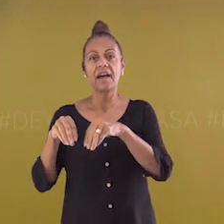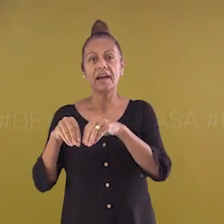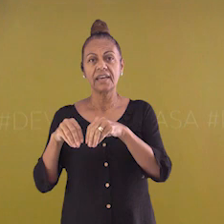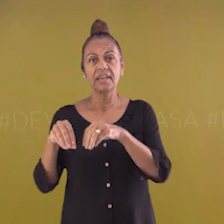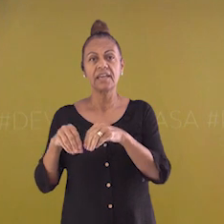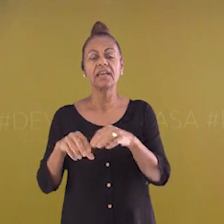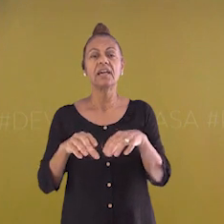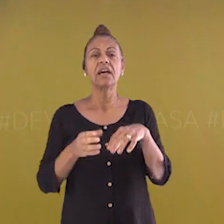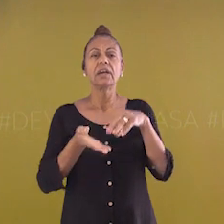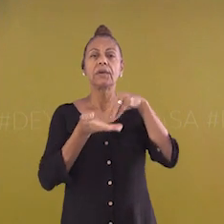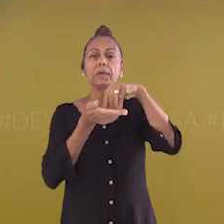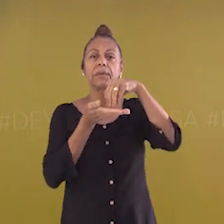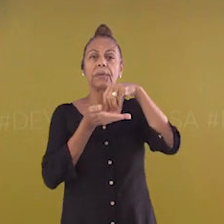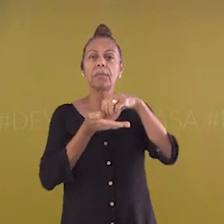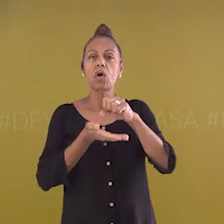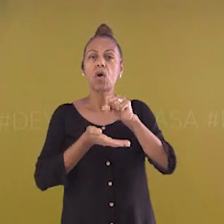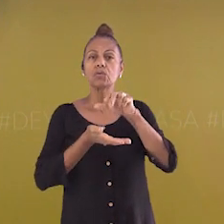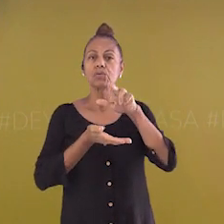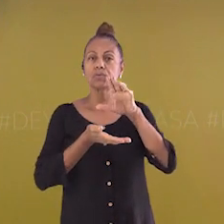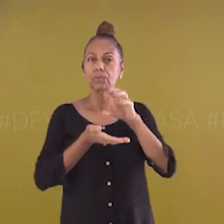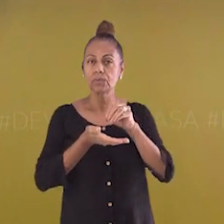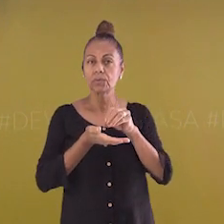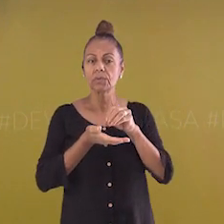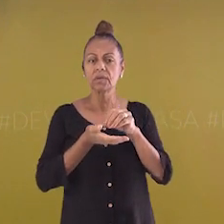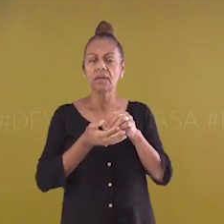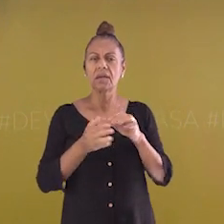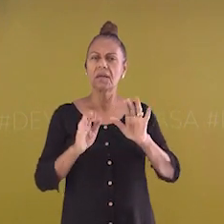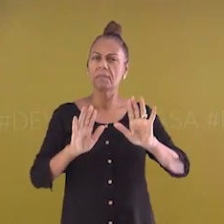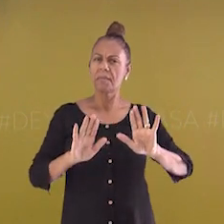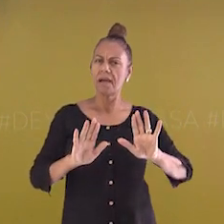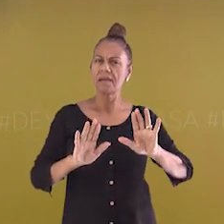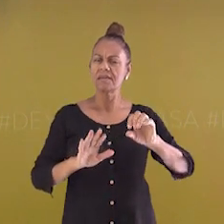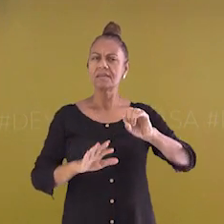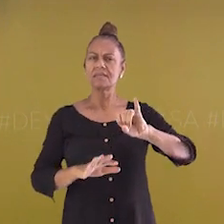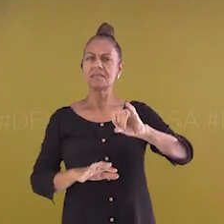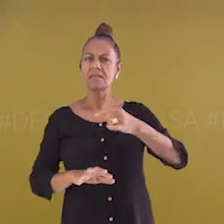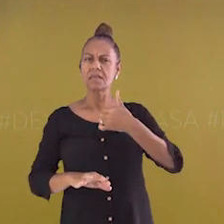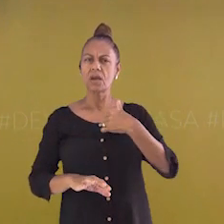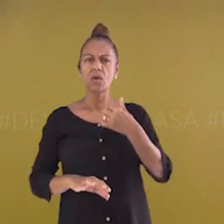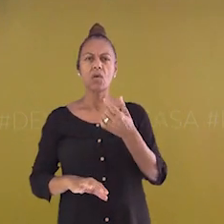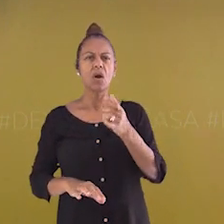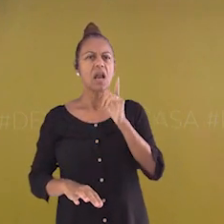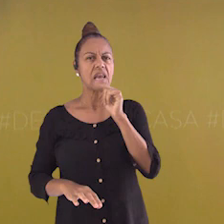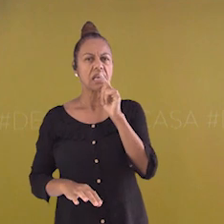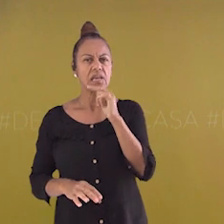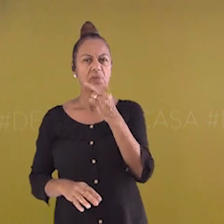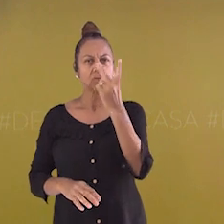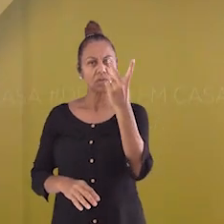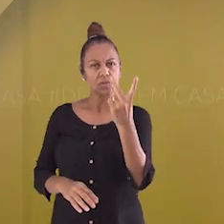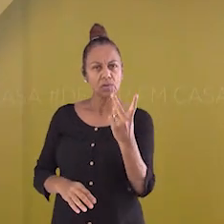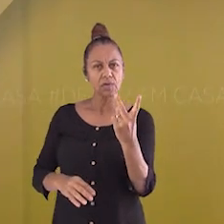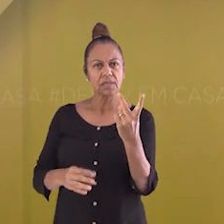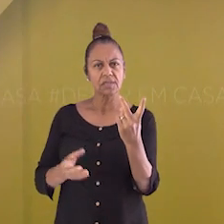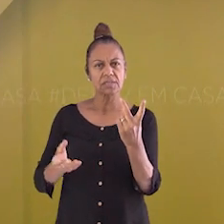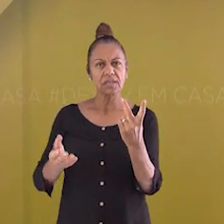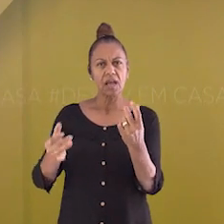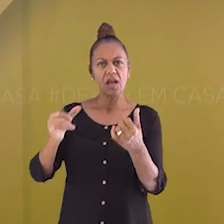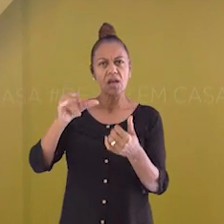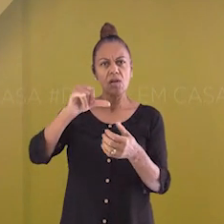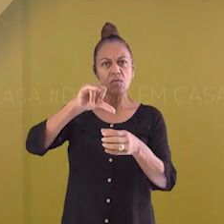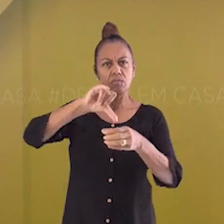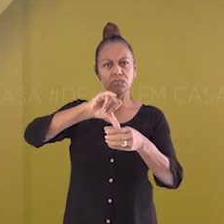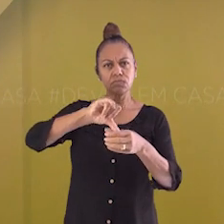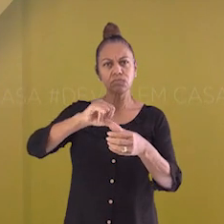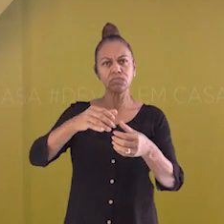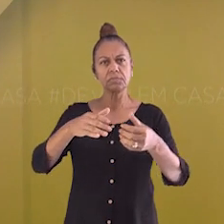suco em pó. Mas será que se eu misturar dois líquidos, eu também estarei formando uma mistura? A resposta